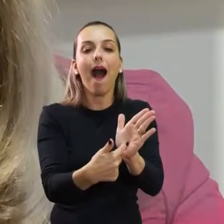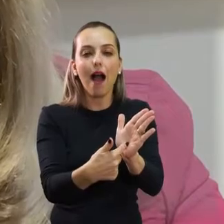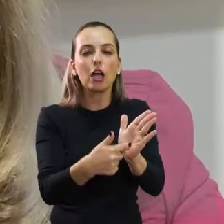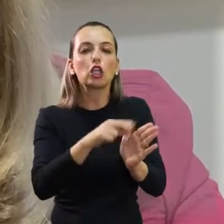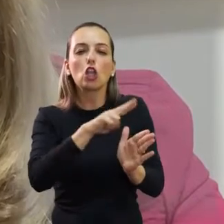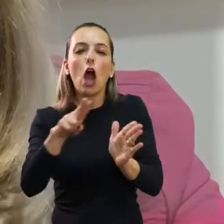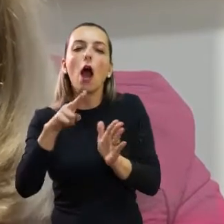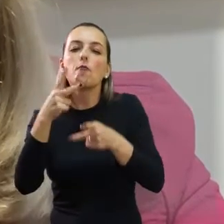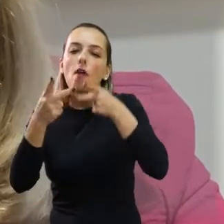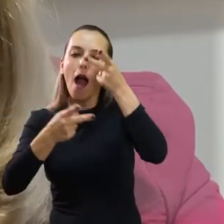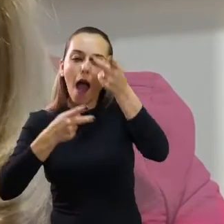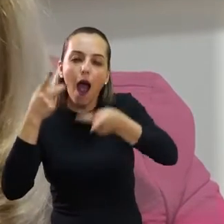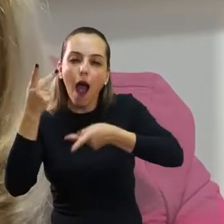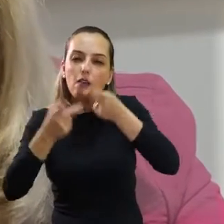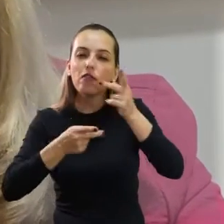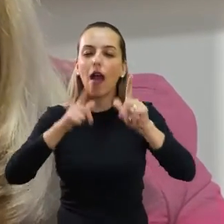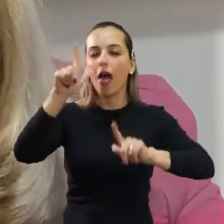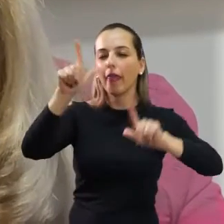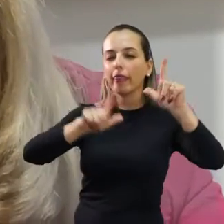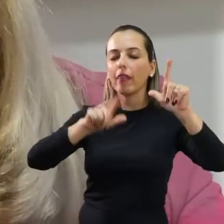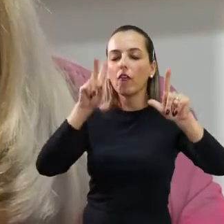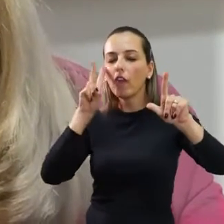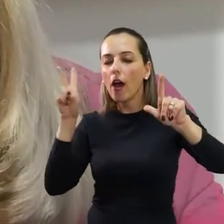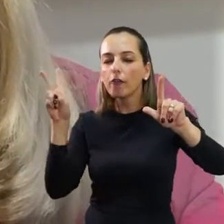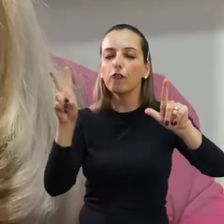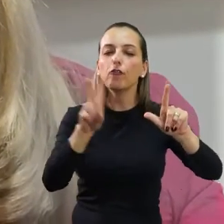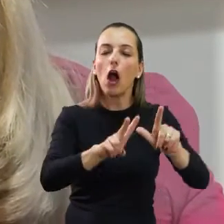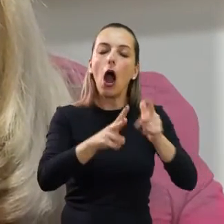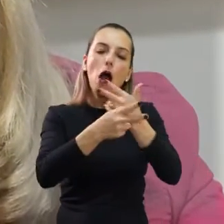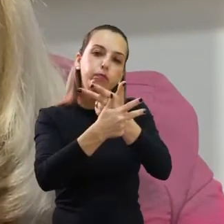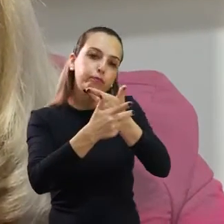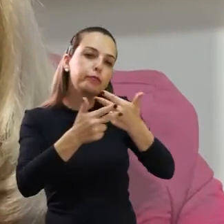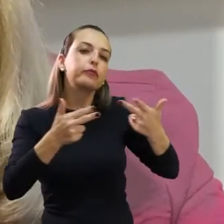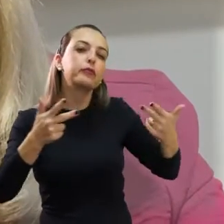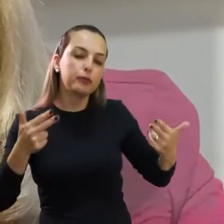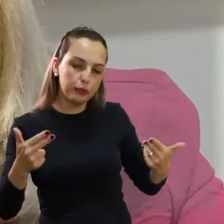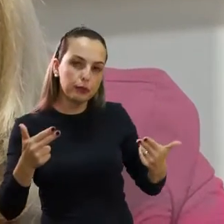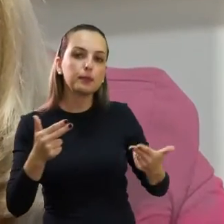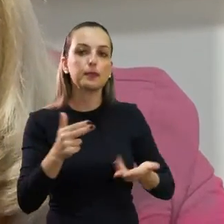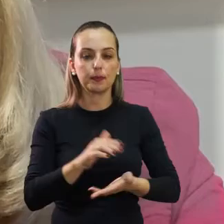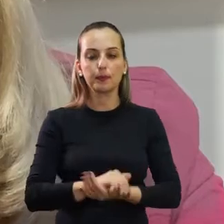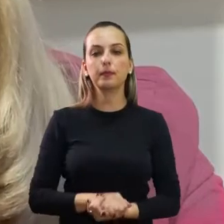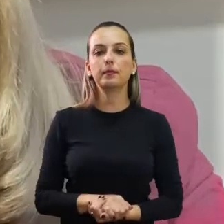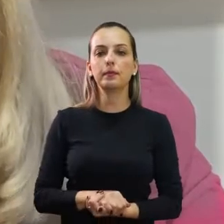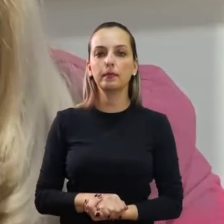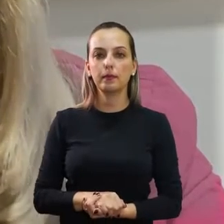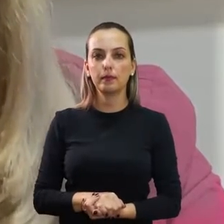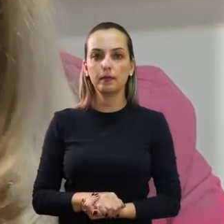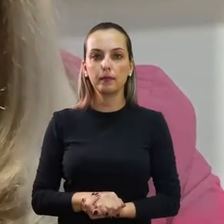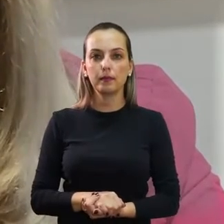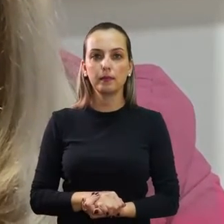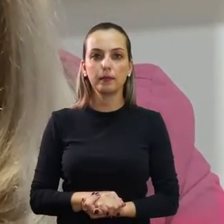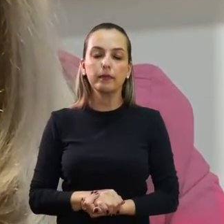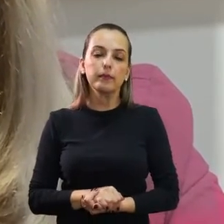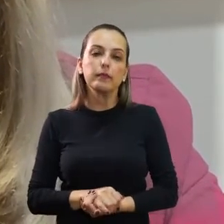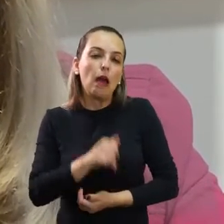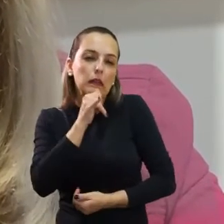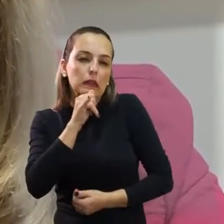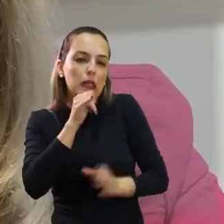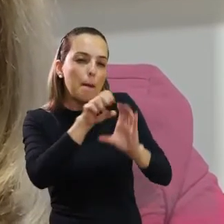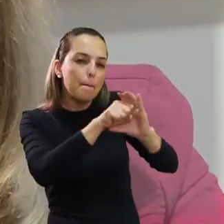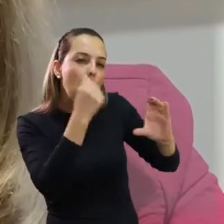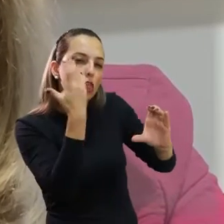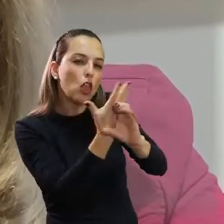ilustrativas, nomeando-as, assistir alguns desenhos infantis. Hoje, nessas plataformas tipo YouTube e